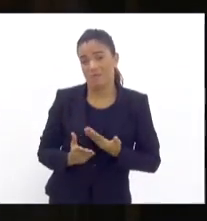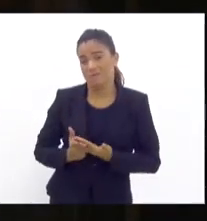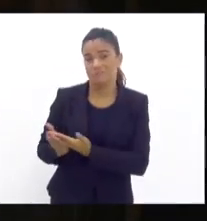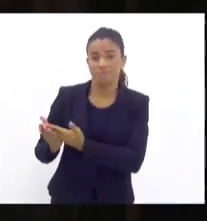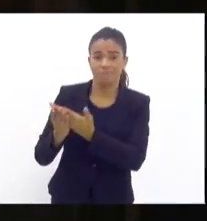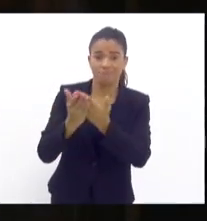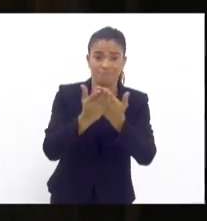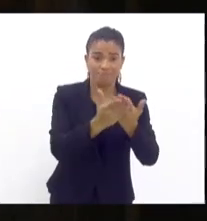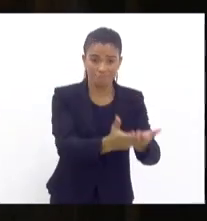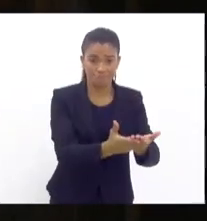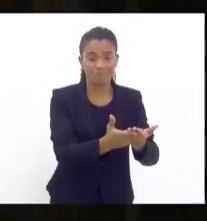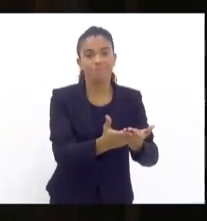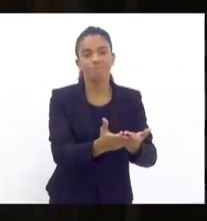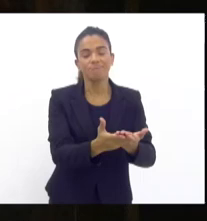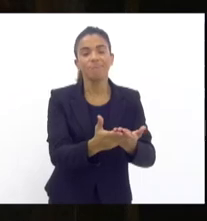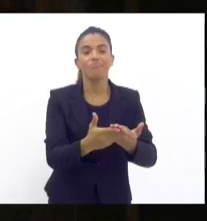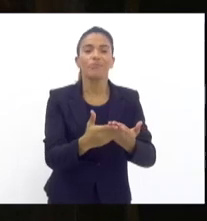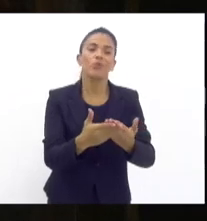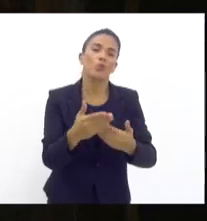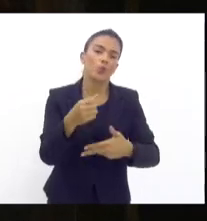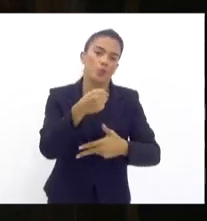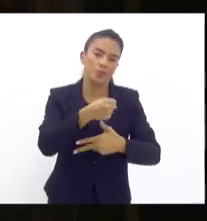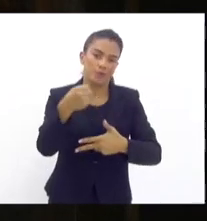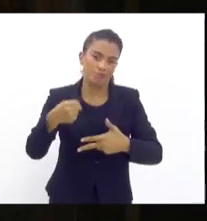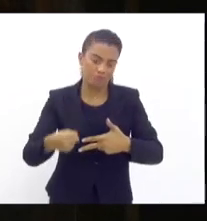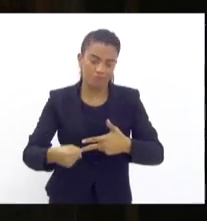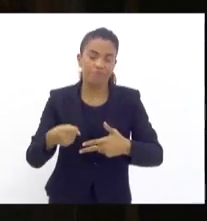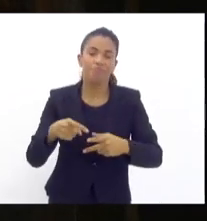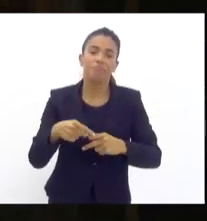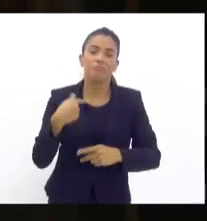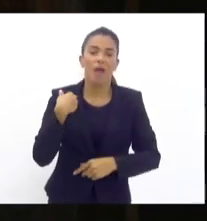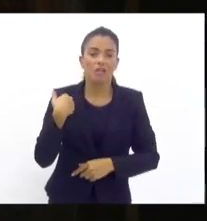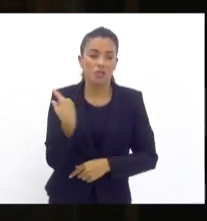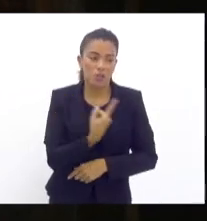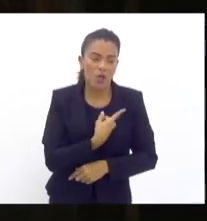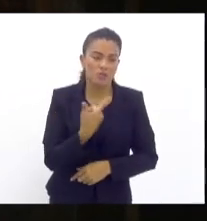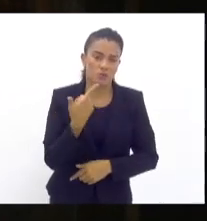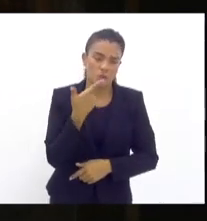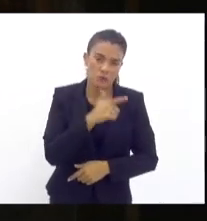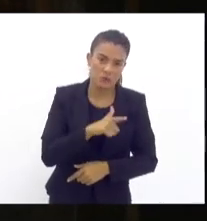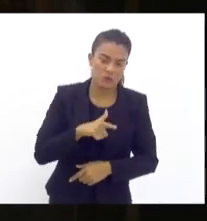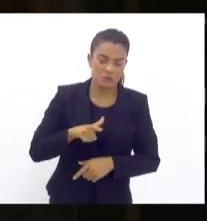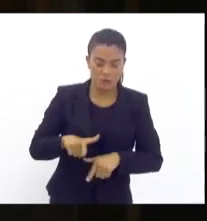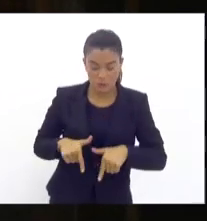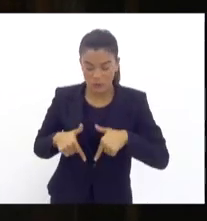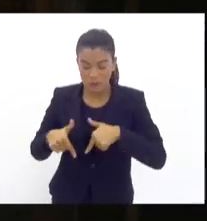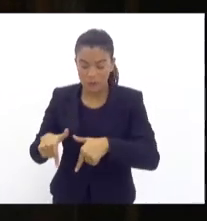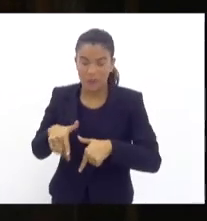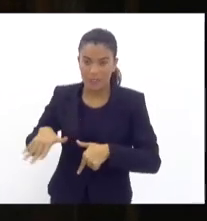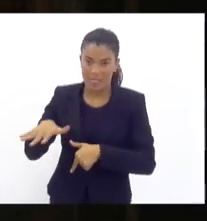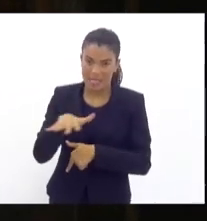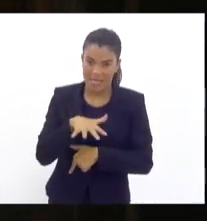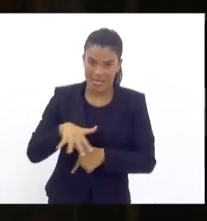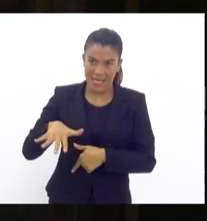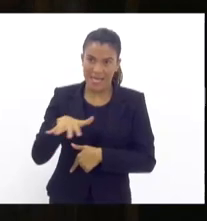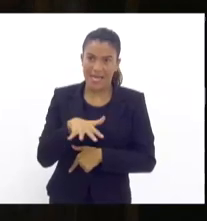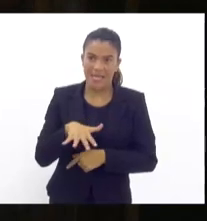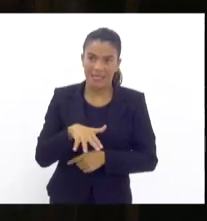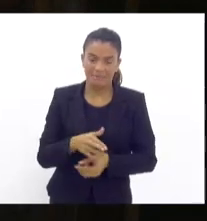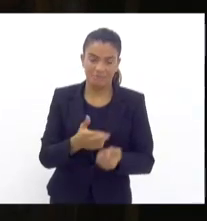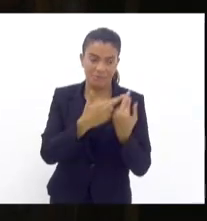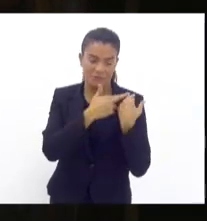colocado ao crivo do Poder Judiciário para que nós possamos operar nessa localidade que compõe a circunscrição,